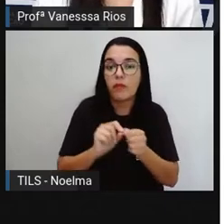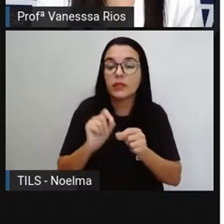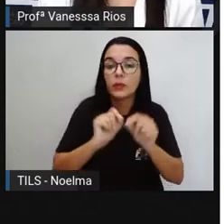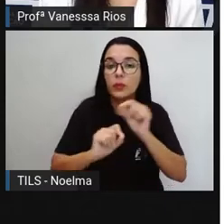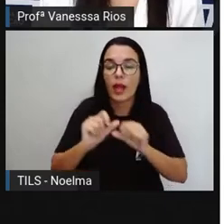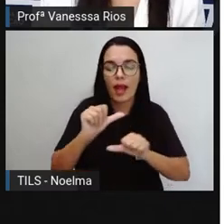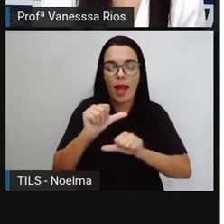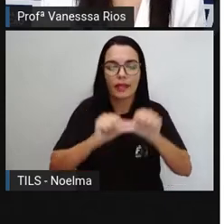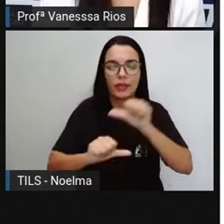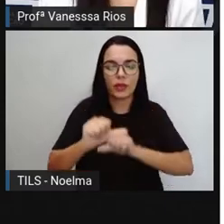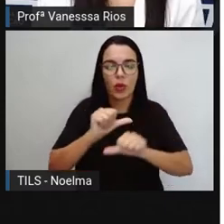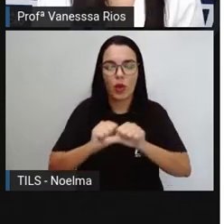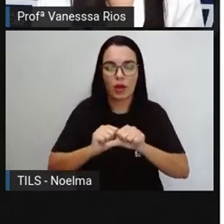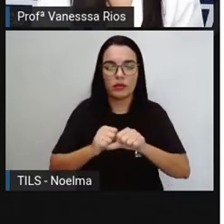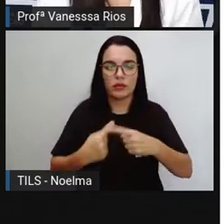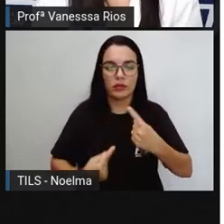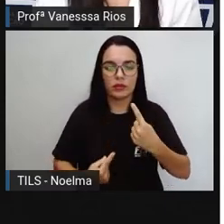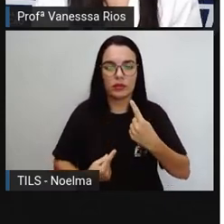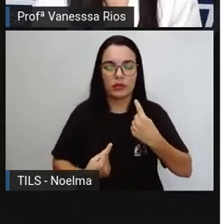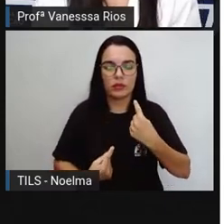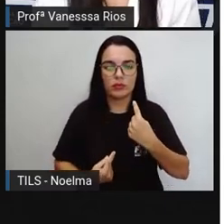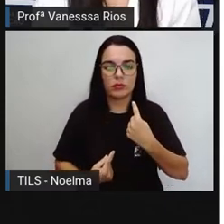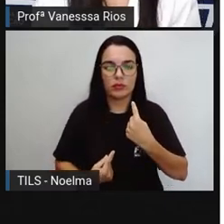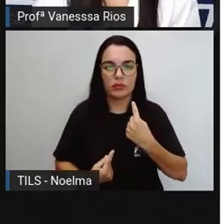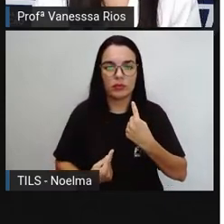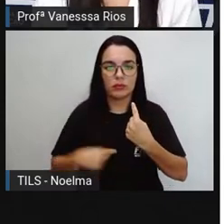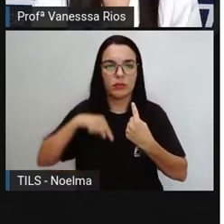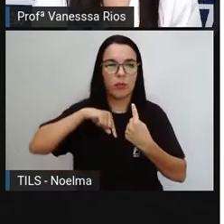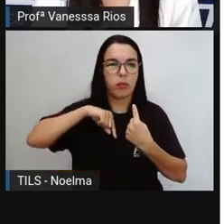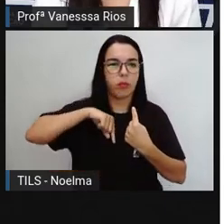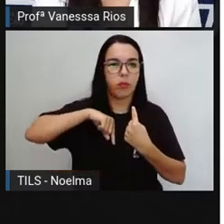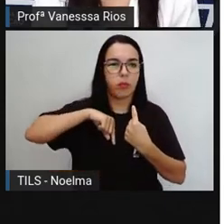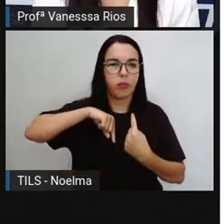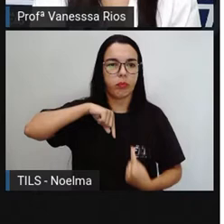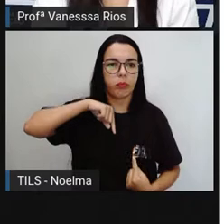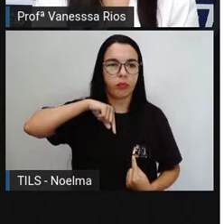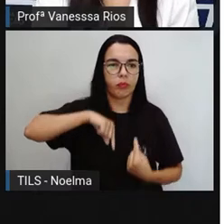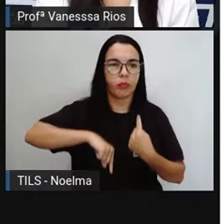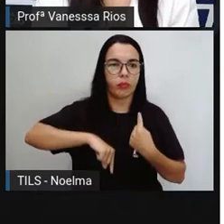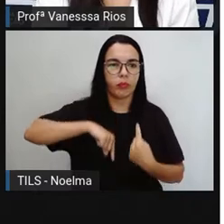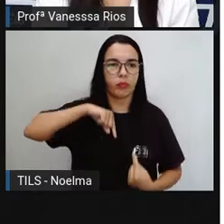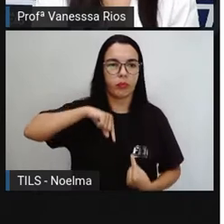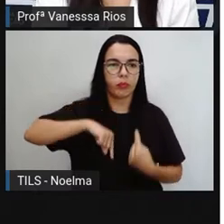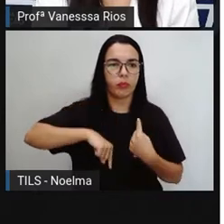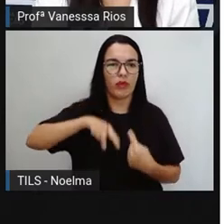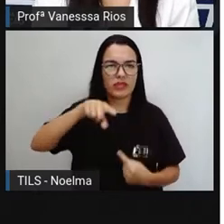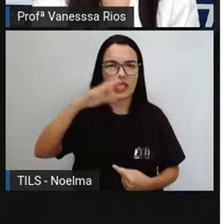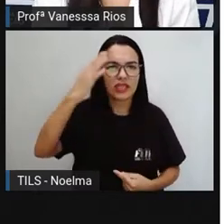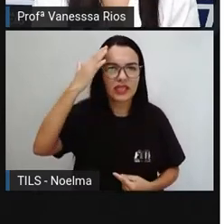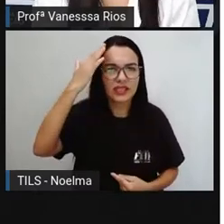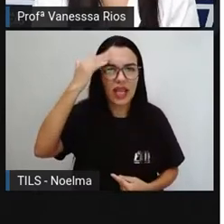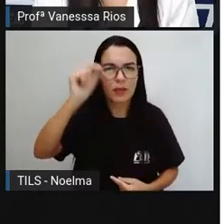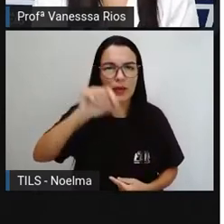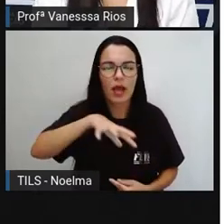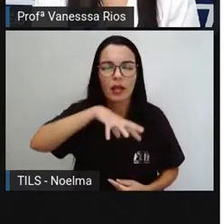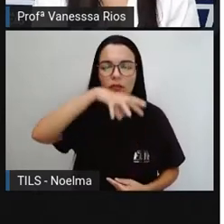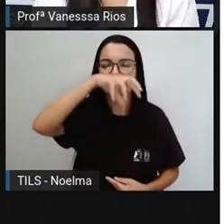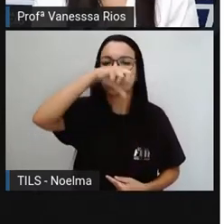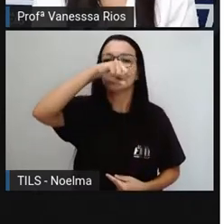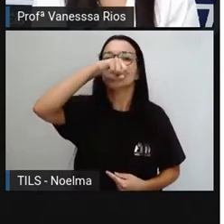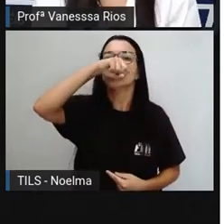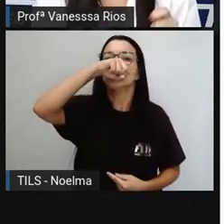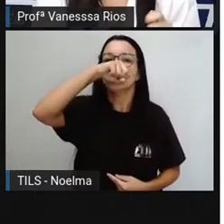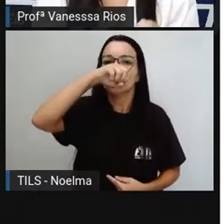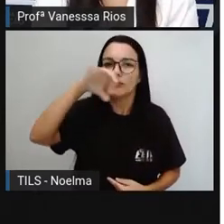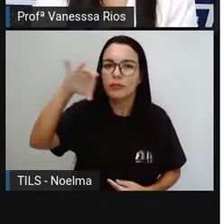necessárias aí para que o nosso corpo respire. Já ouviu falar em respiração? Pois é. Se eu pedir para